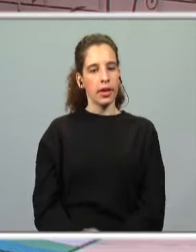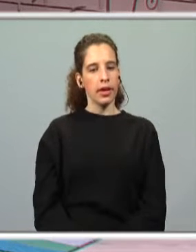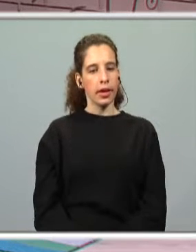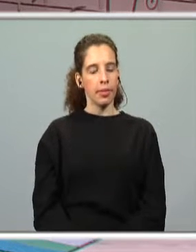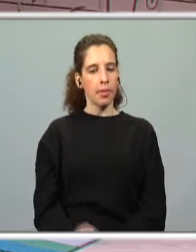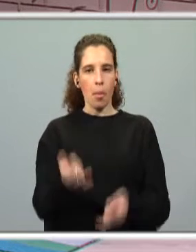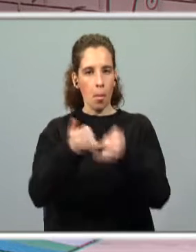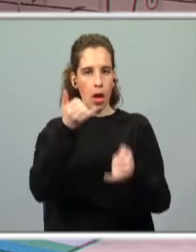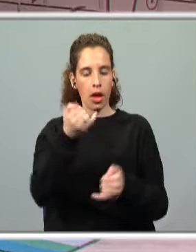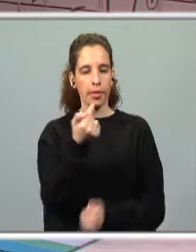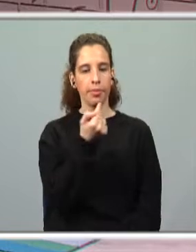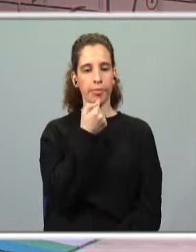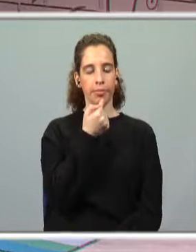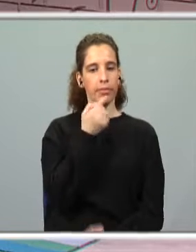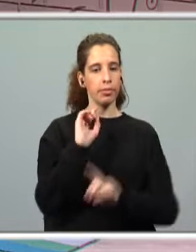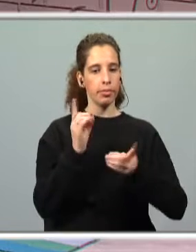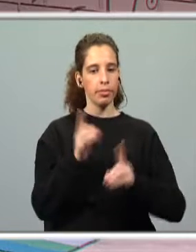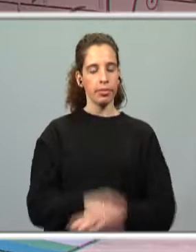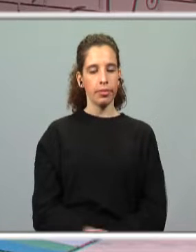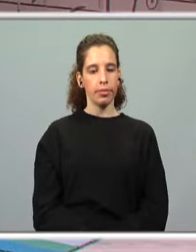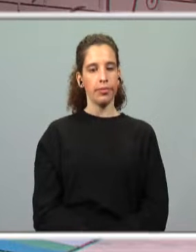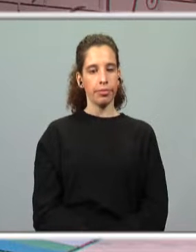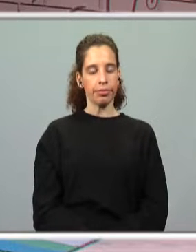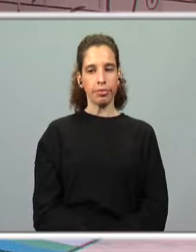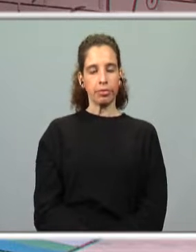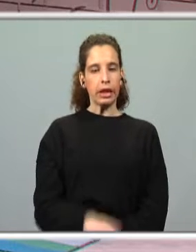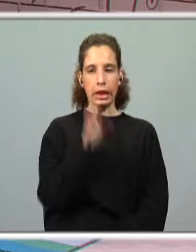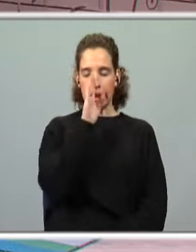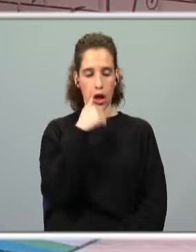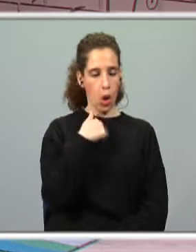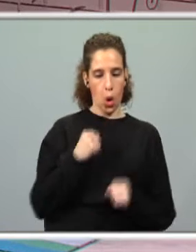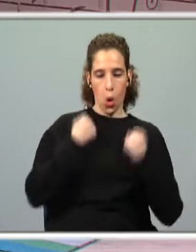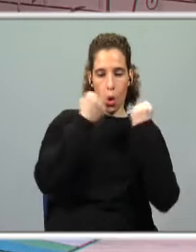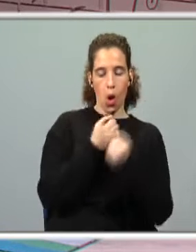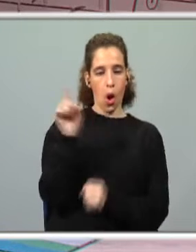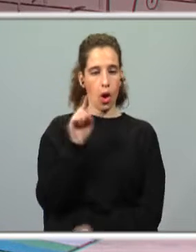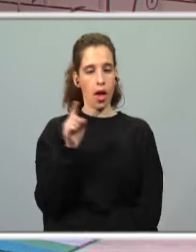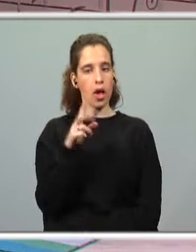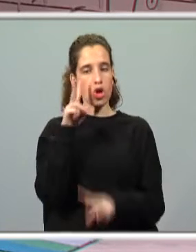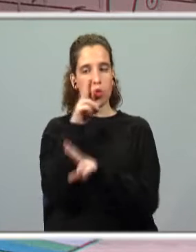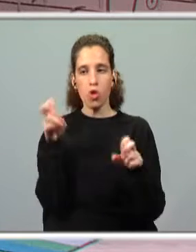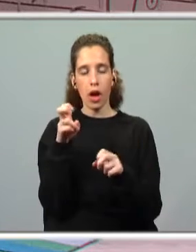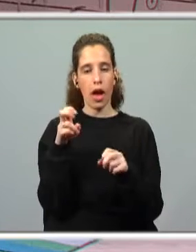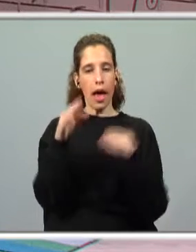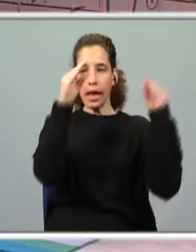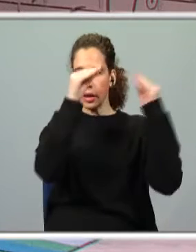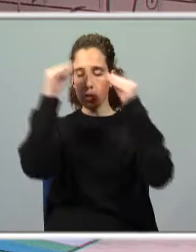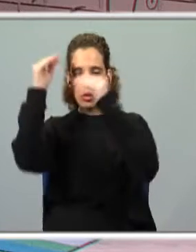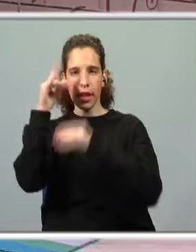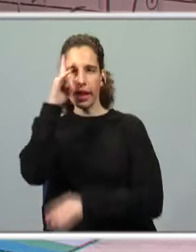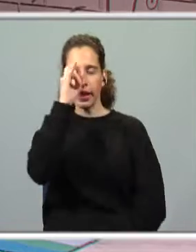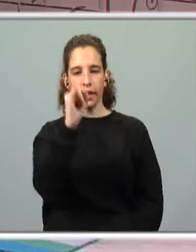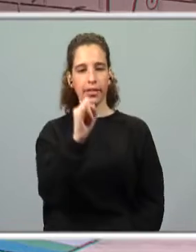perceber o quê? Quais eram, se eu consegui ou não, encontrar as personagens e as